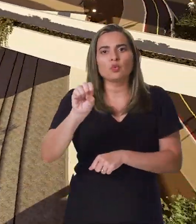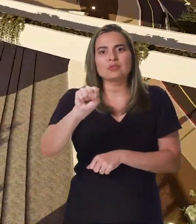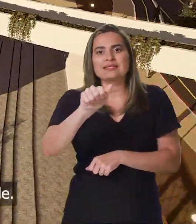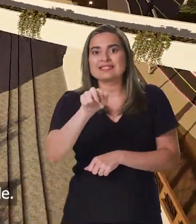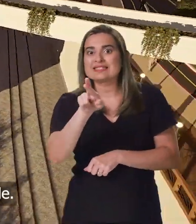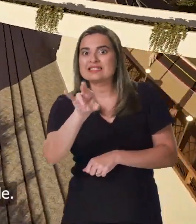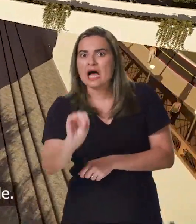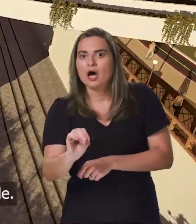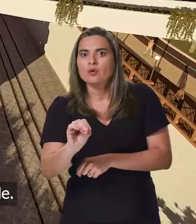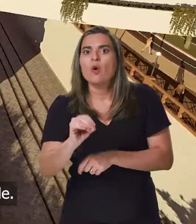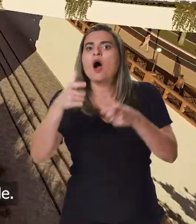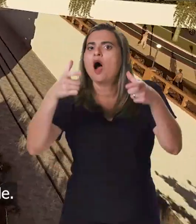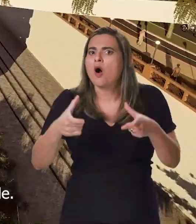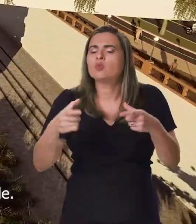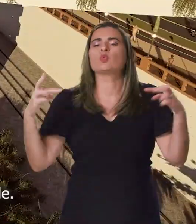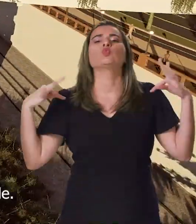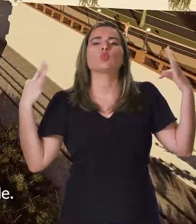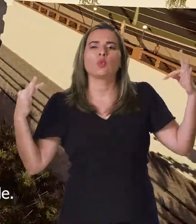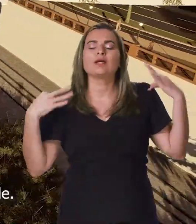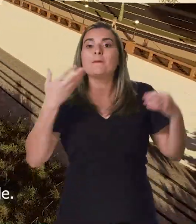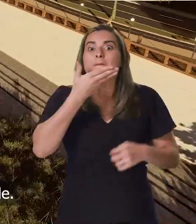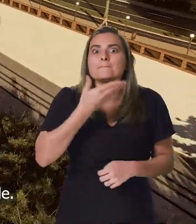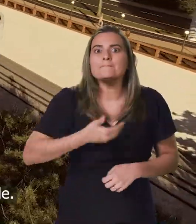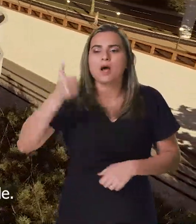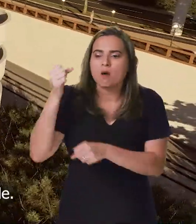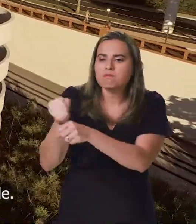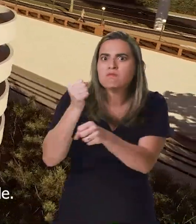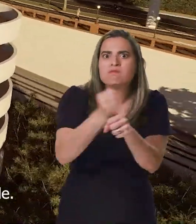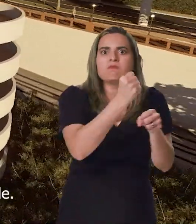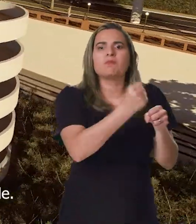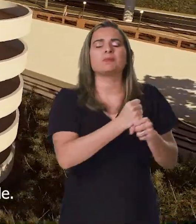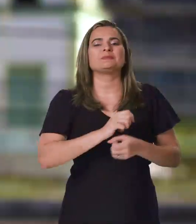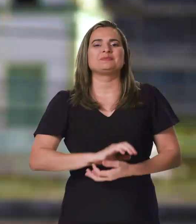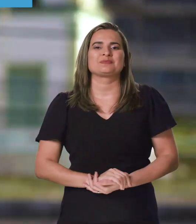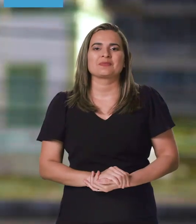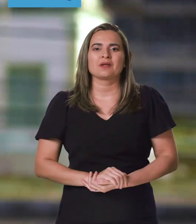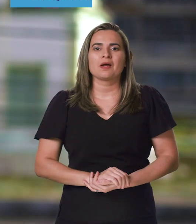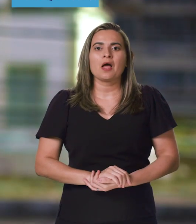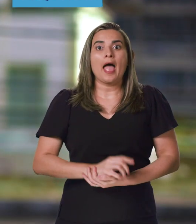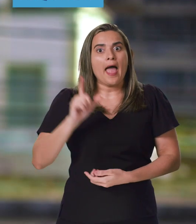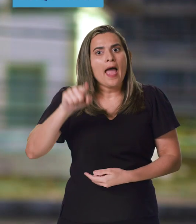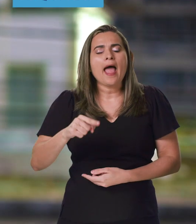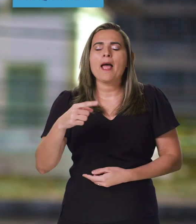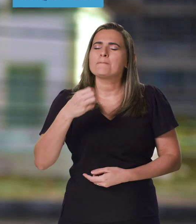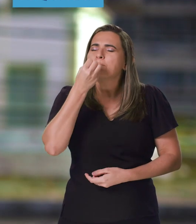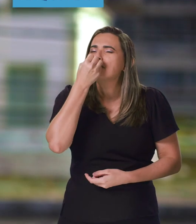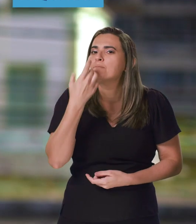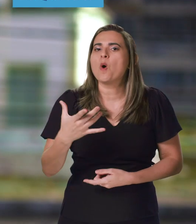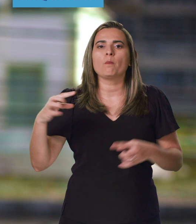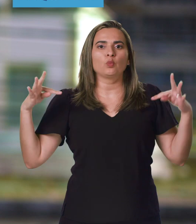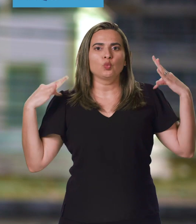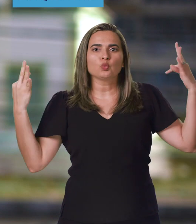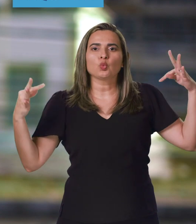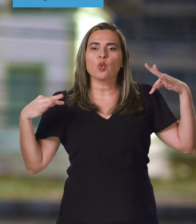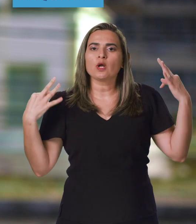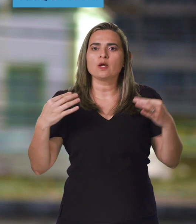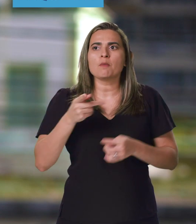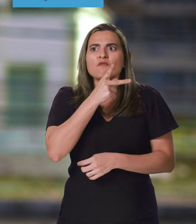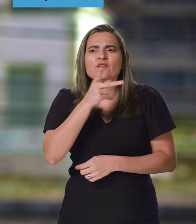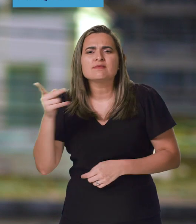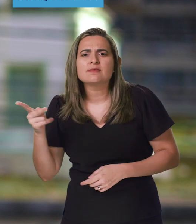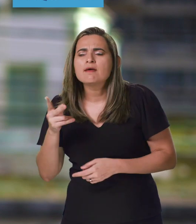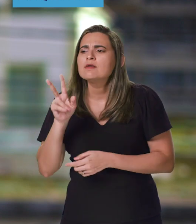turística, melhorando a infraestrutura nessa região da cidade. Vai ser mais uma opção de turismo para o